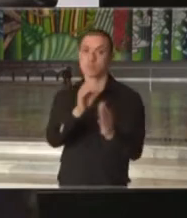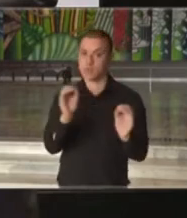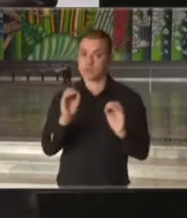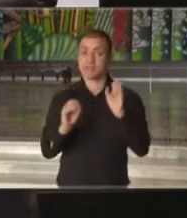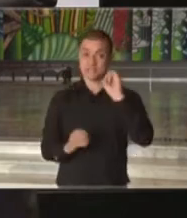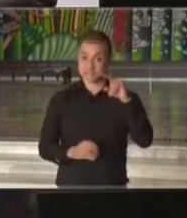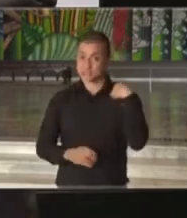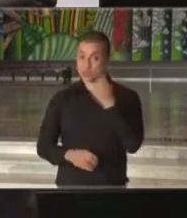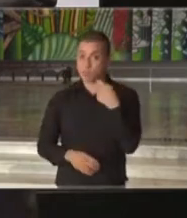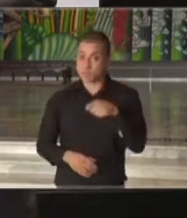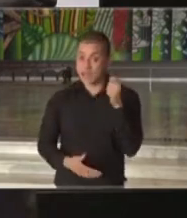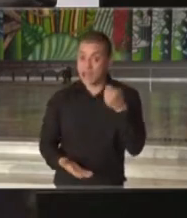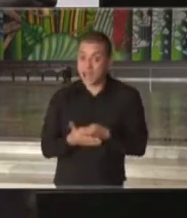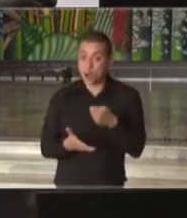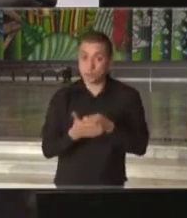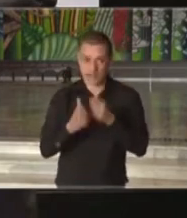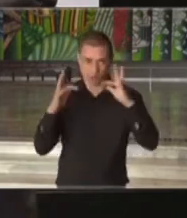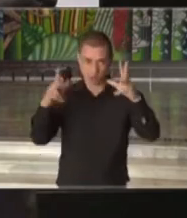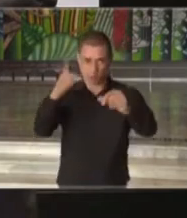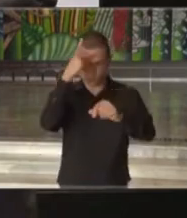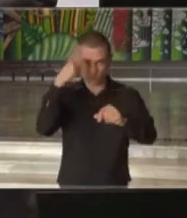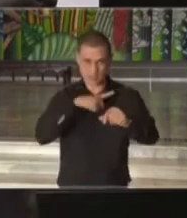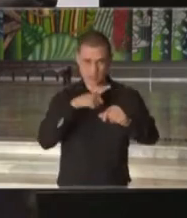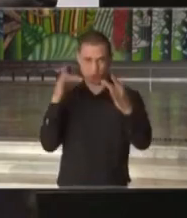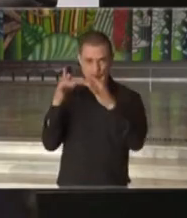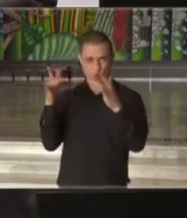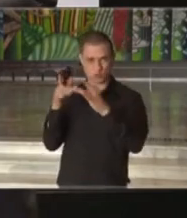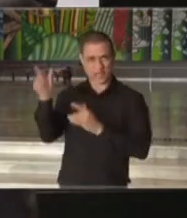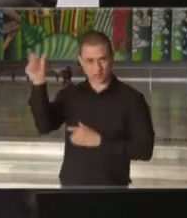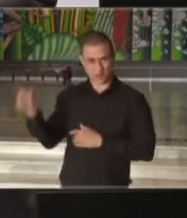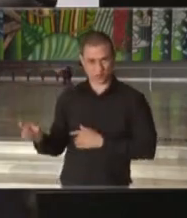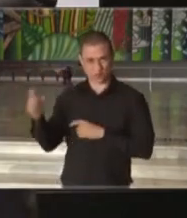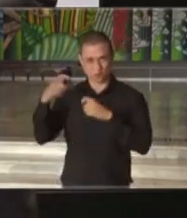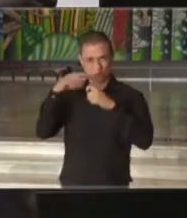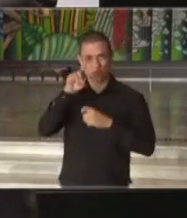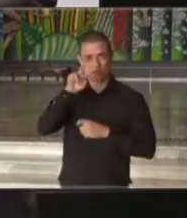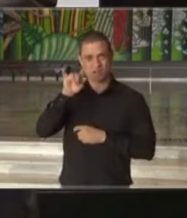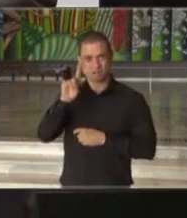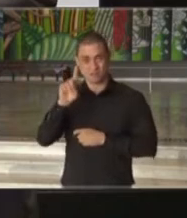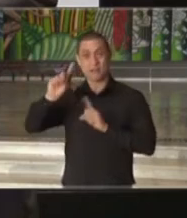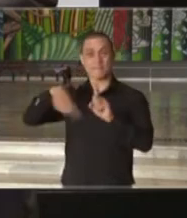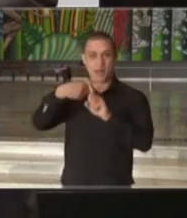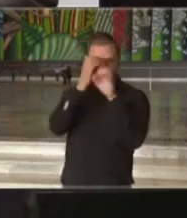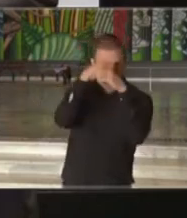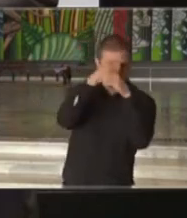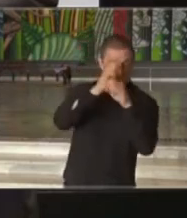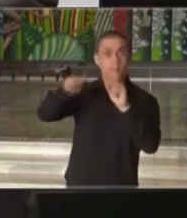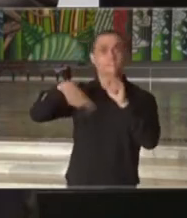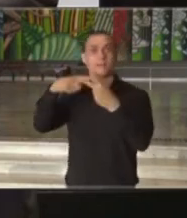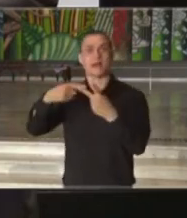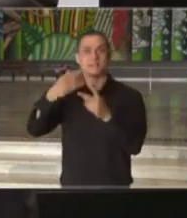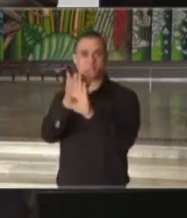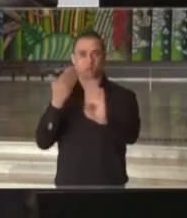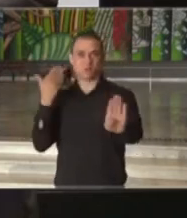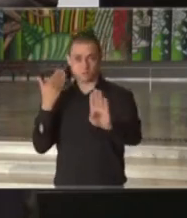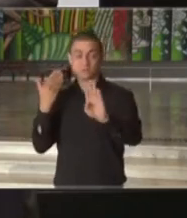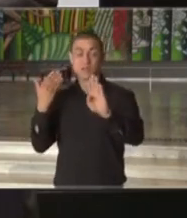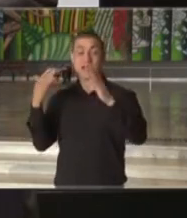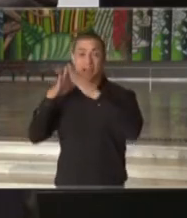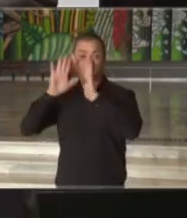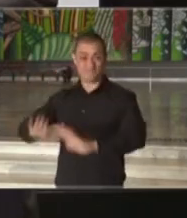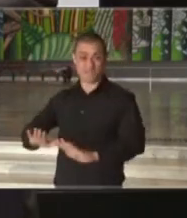se nós tivéssemos que exigir quarentena de todos aqueles que tiveram contato, além do teste, que é obrigatório e temos que fazer, mas a